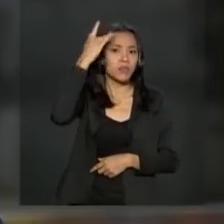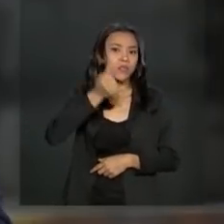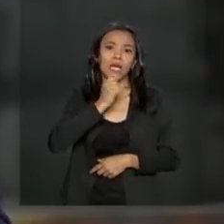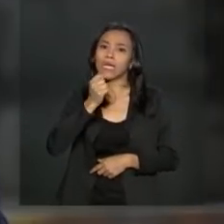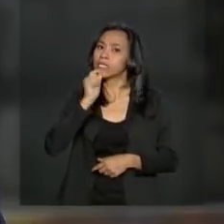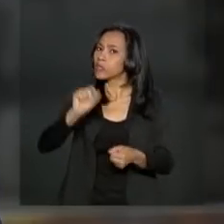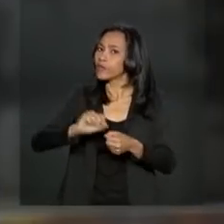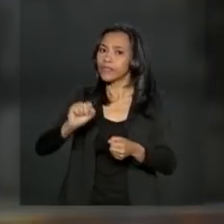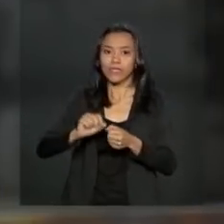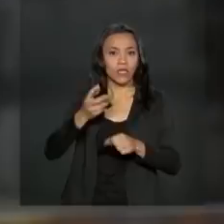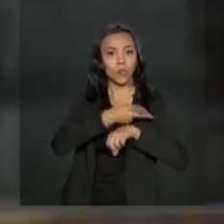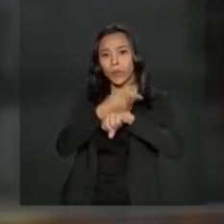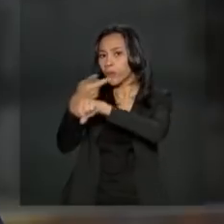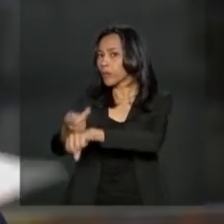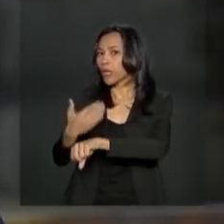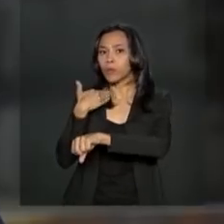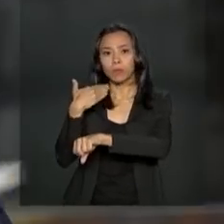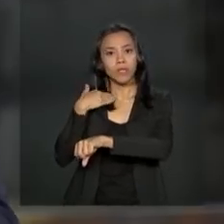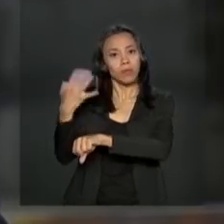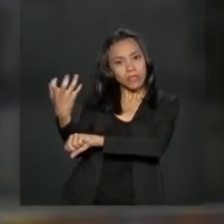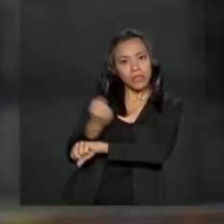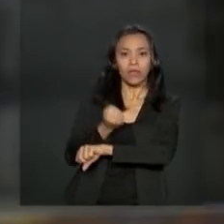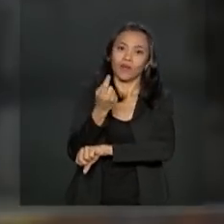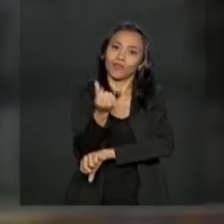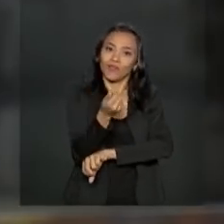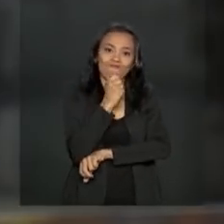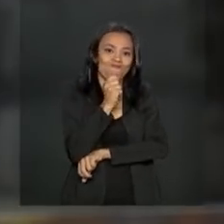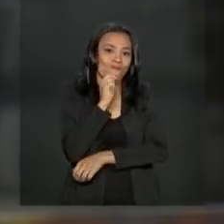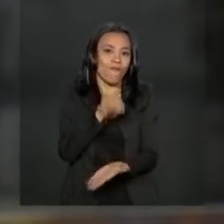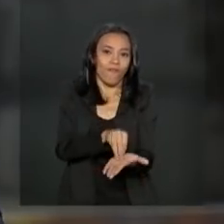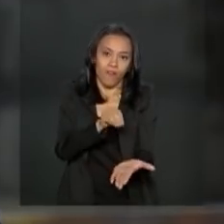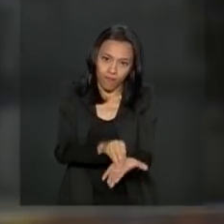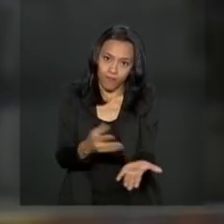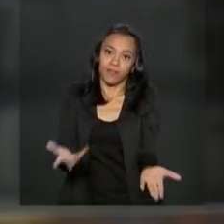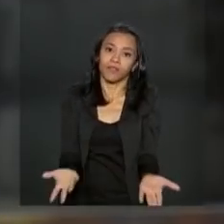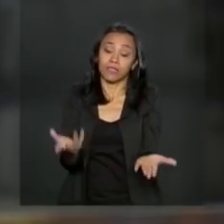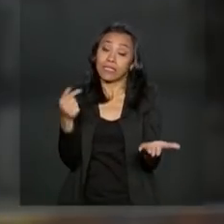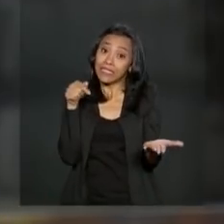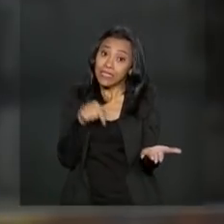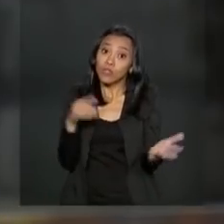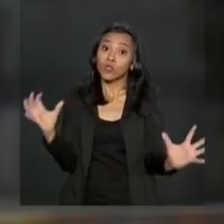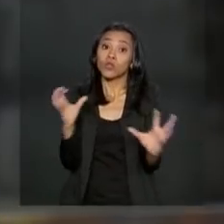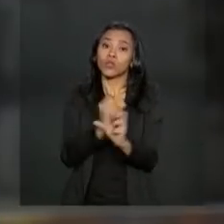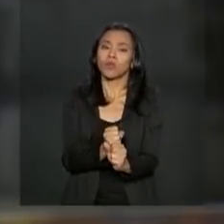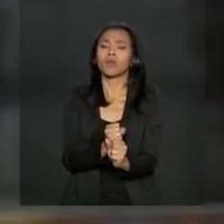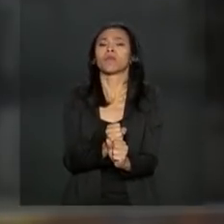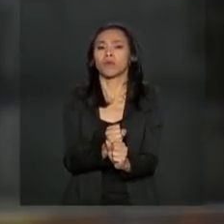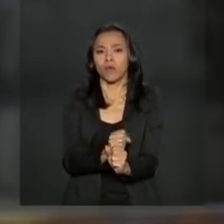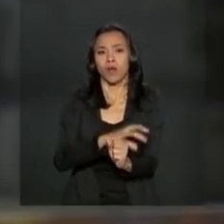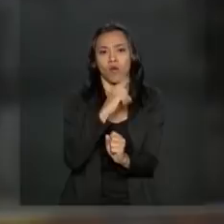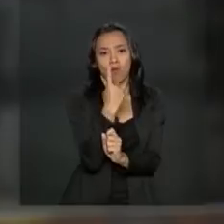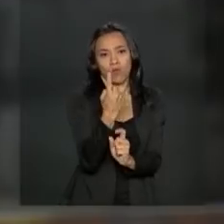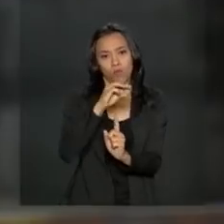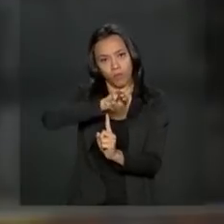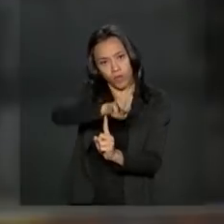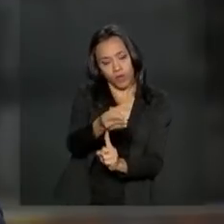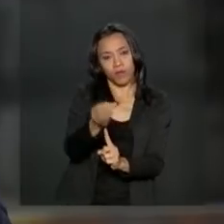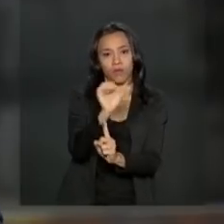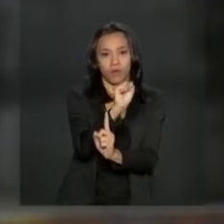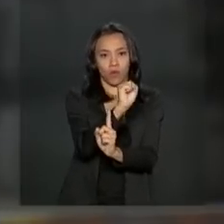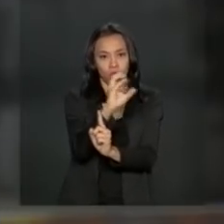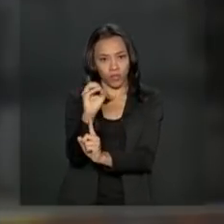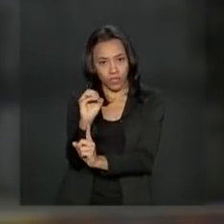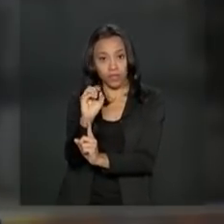saque, ainda não procuraram as agências ou algum banco para poder fazer esse saque. Isso é um total que corresponde a 1 milhão e 800